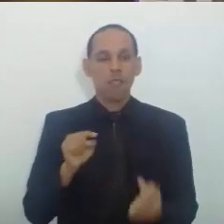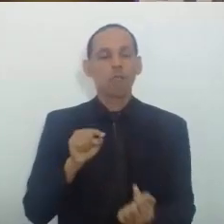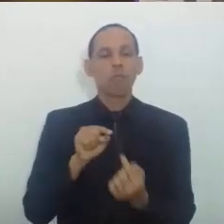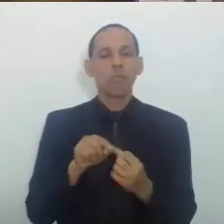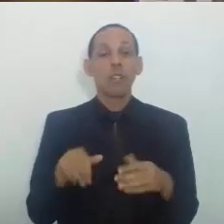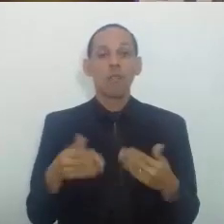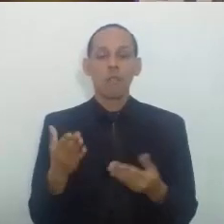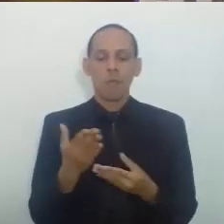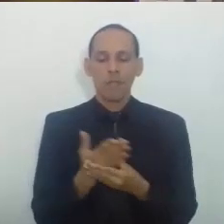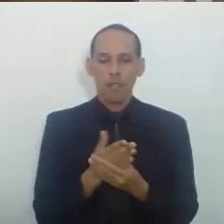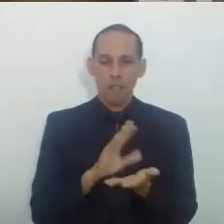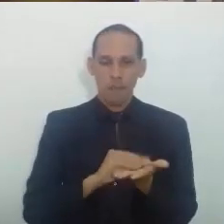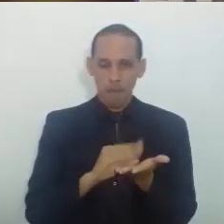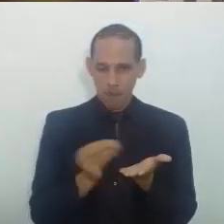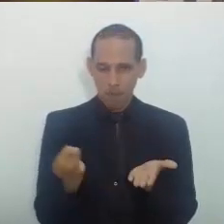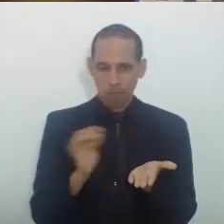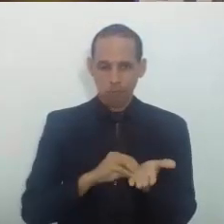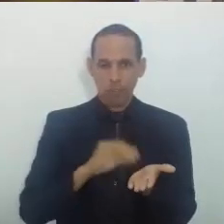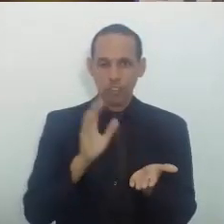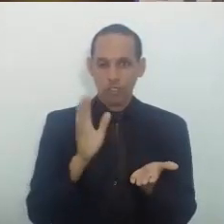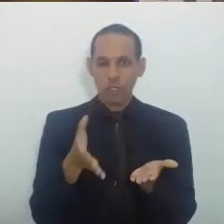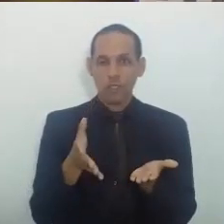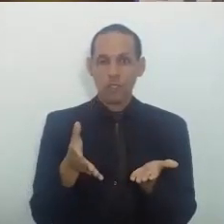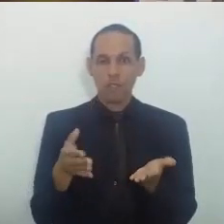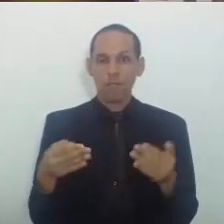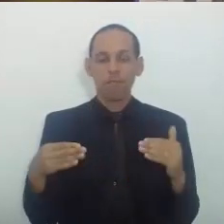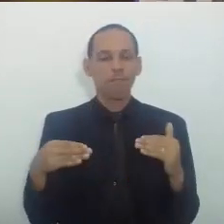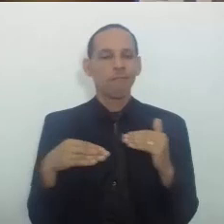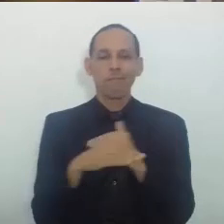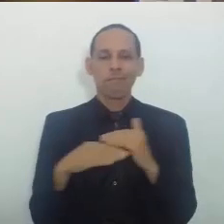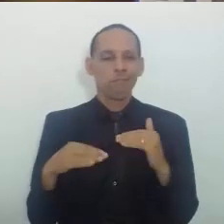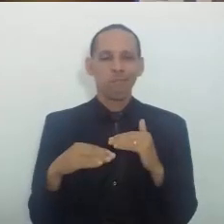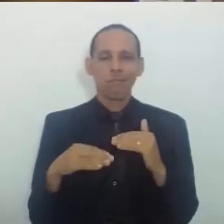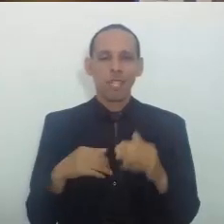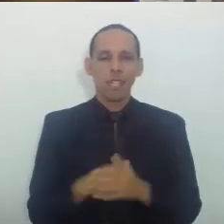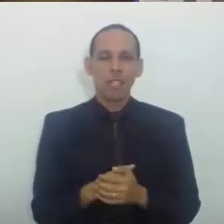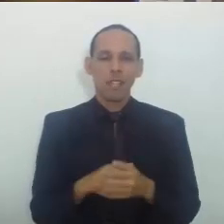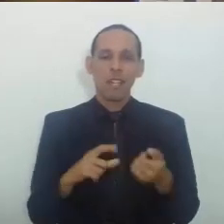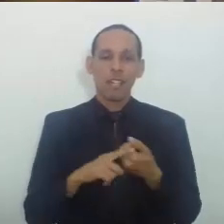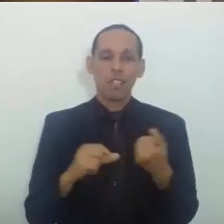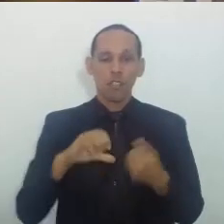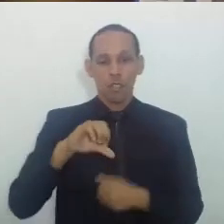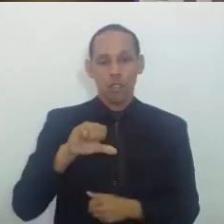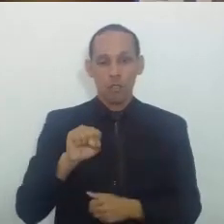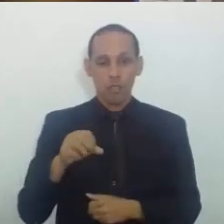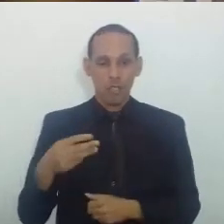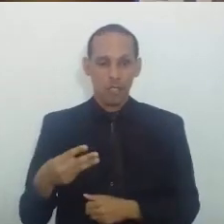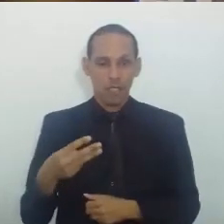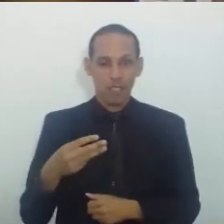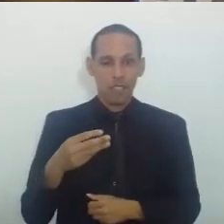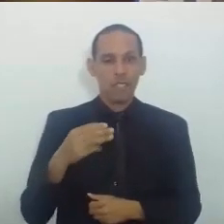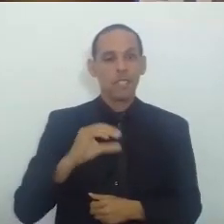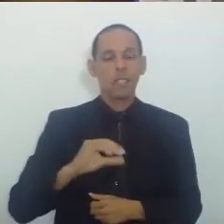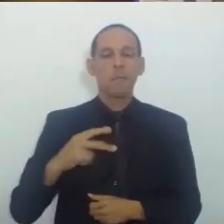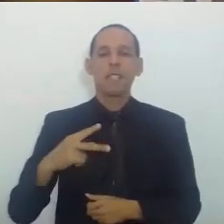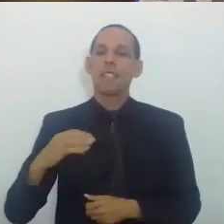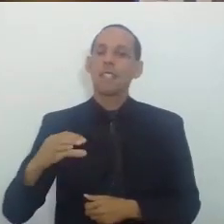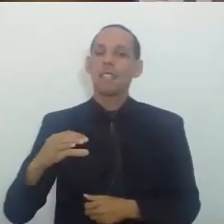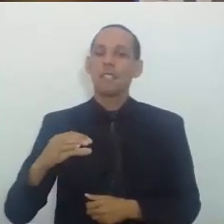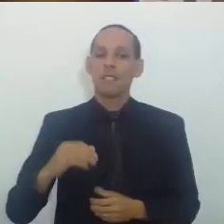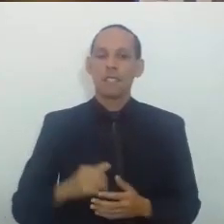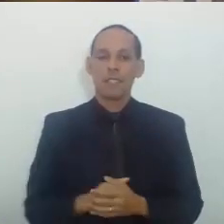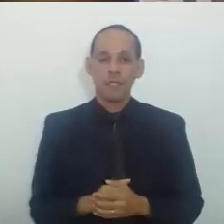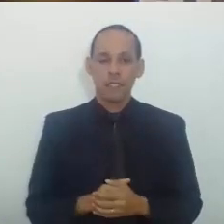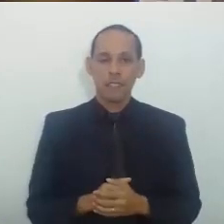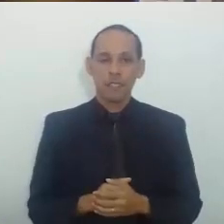encontrava em pauta Ou seja, em desacordo com a previsão Constitucional do artigo 983 do Corte do Processo Civil Então, sem